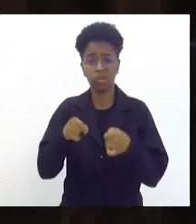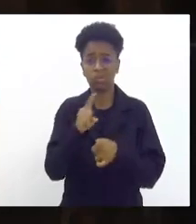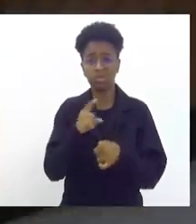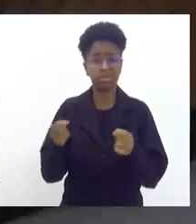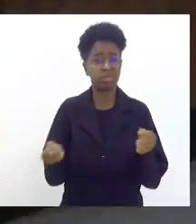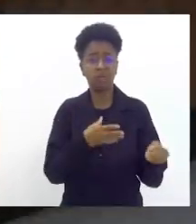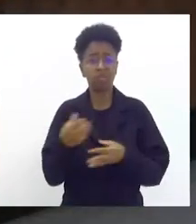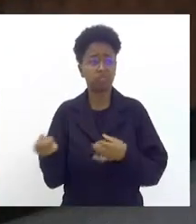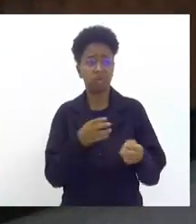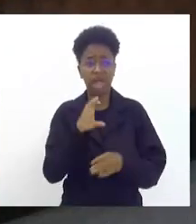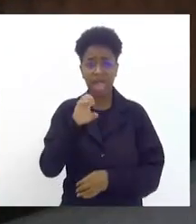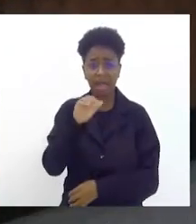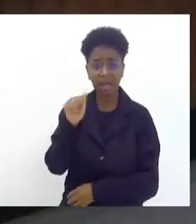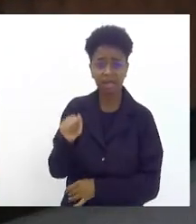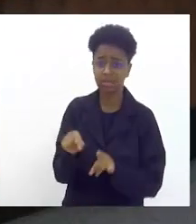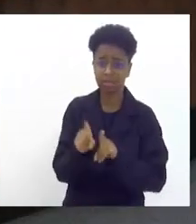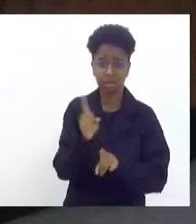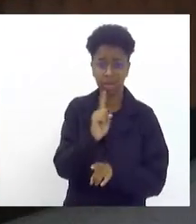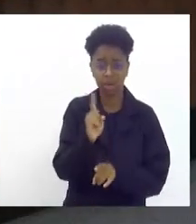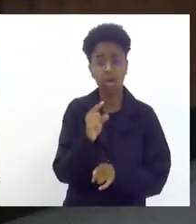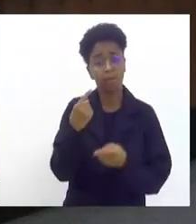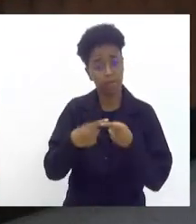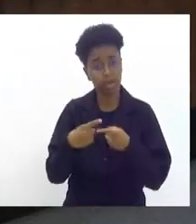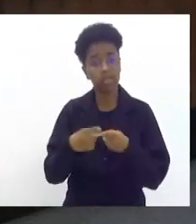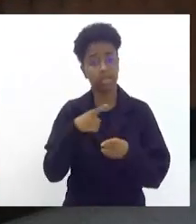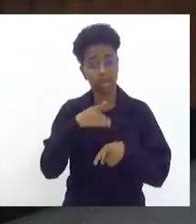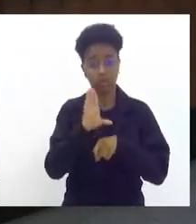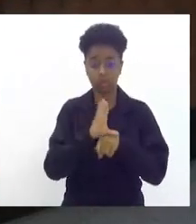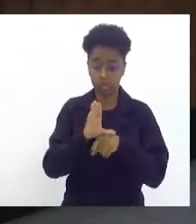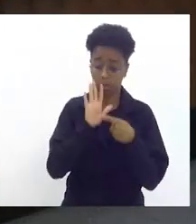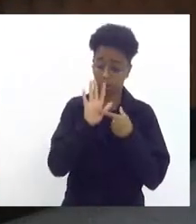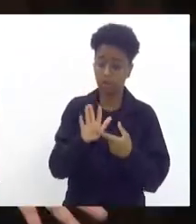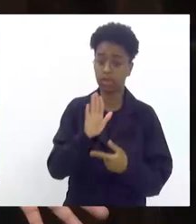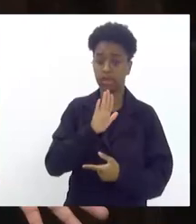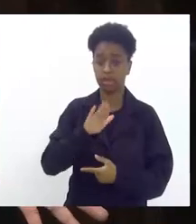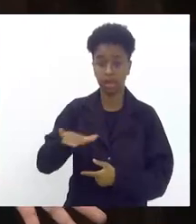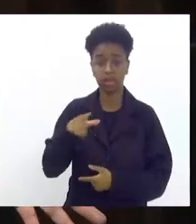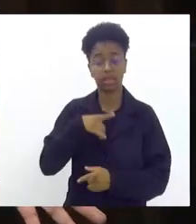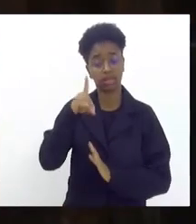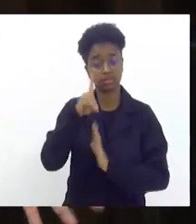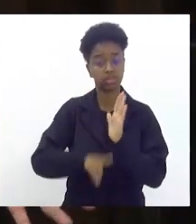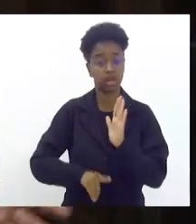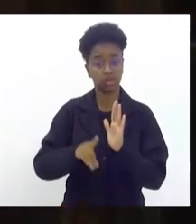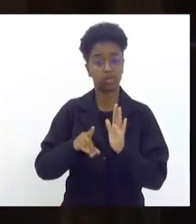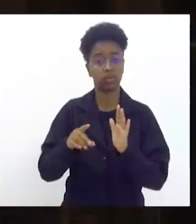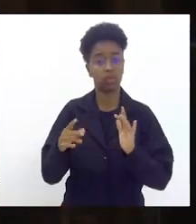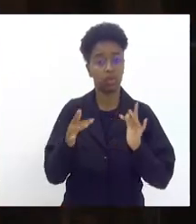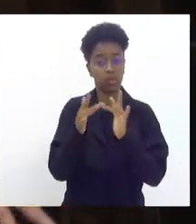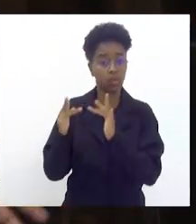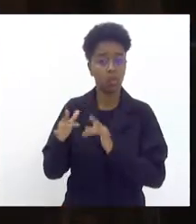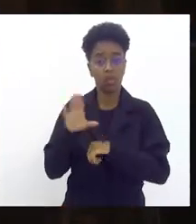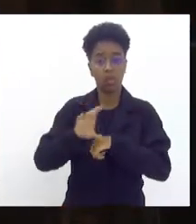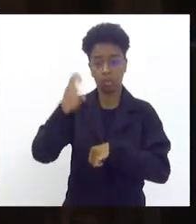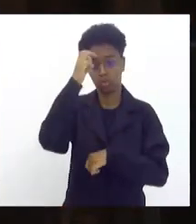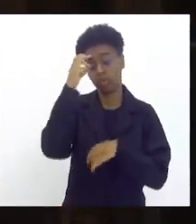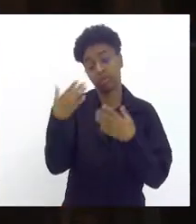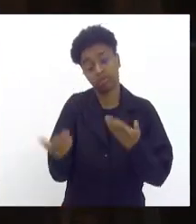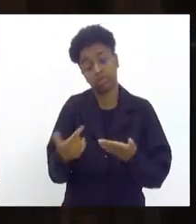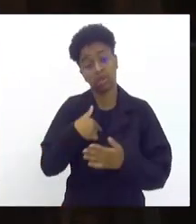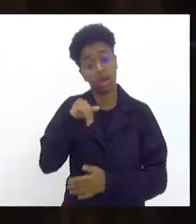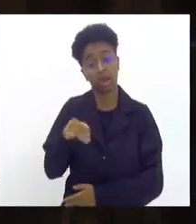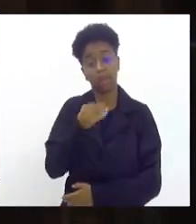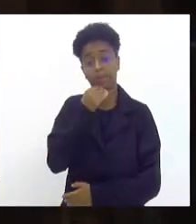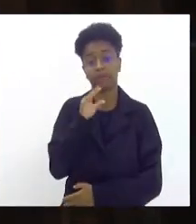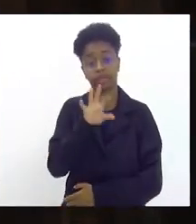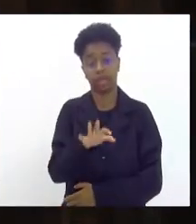nem o ECA já está na constituição que as crianças tem acesso a cultura entendeu então eu acho que eu quero aproveitar